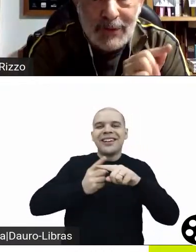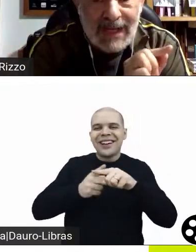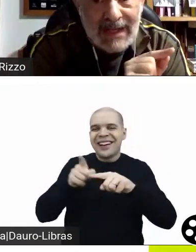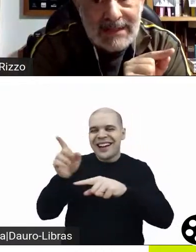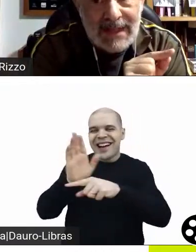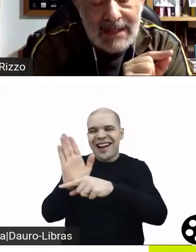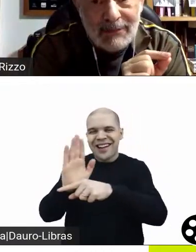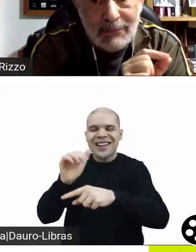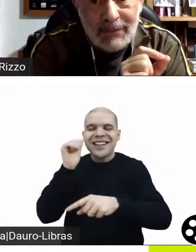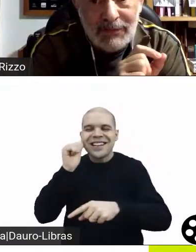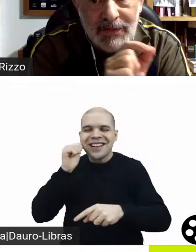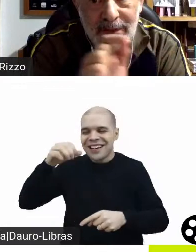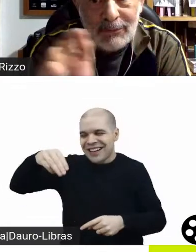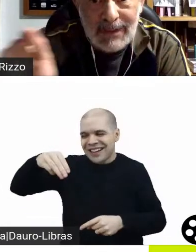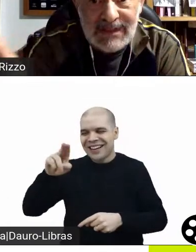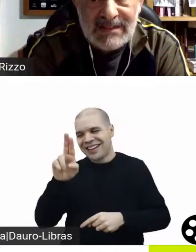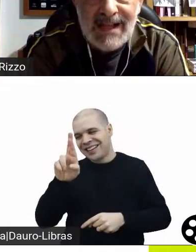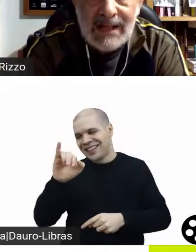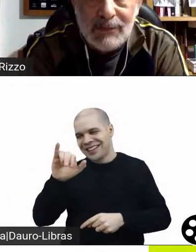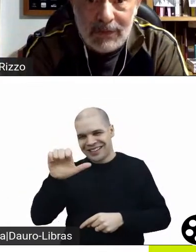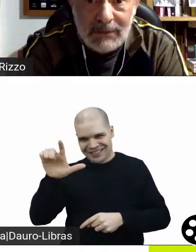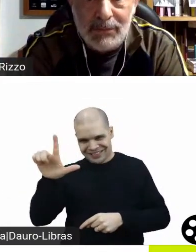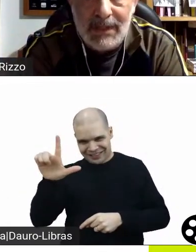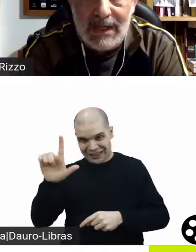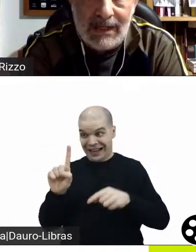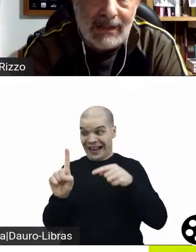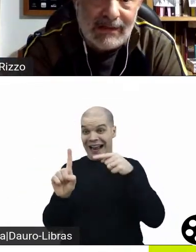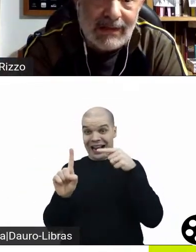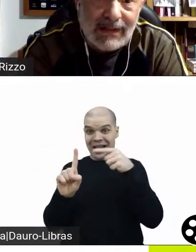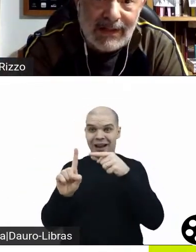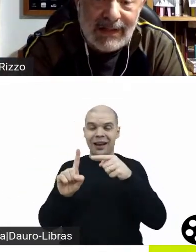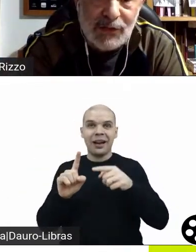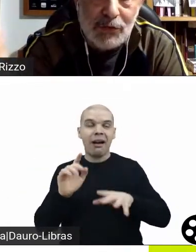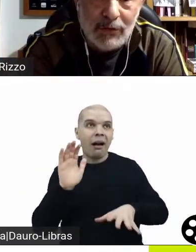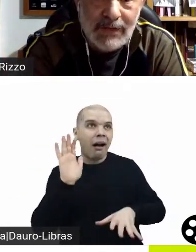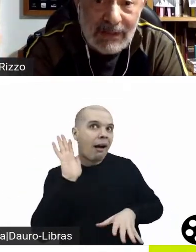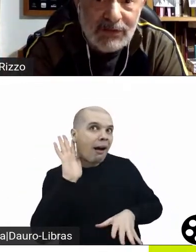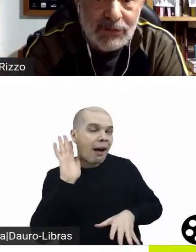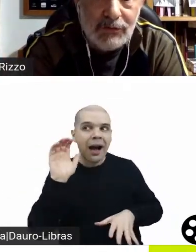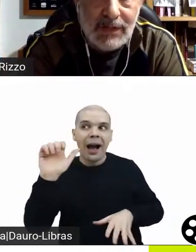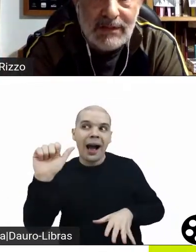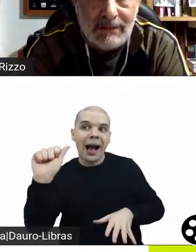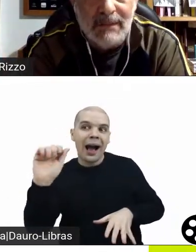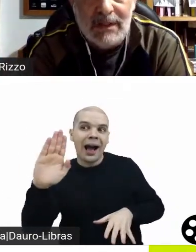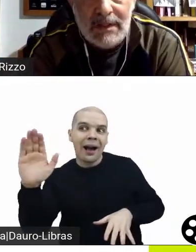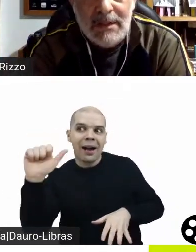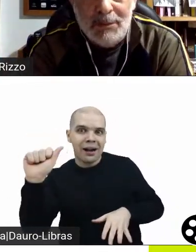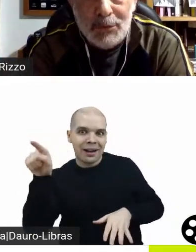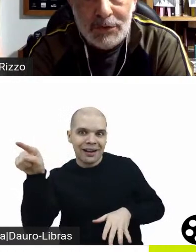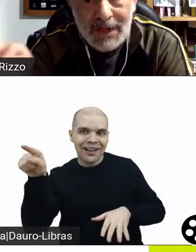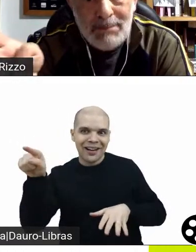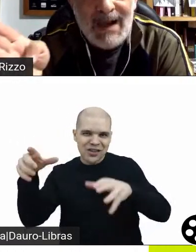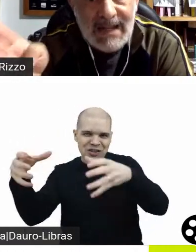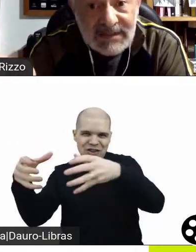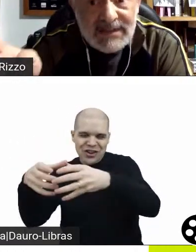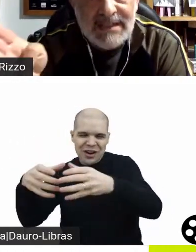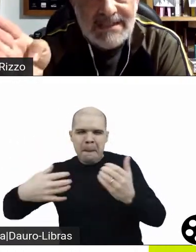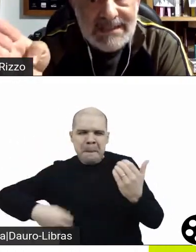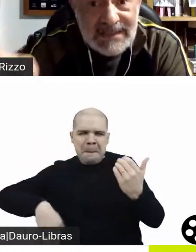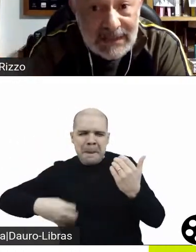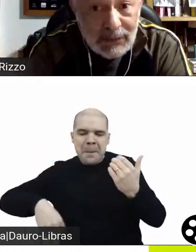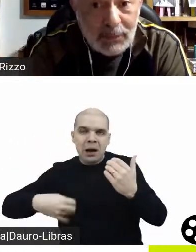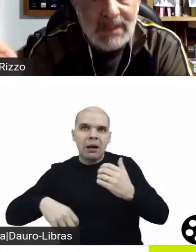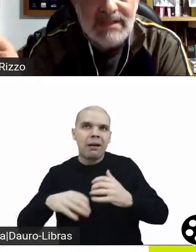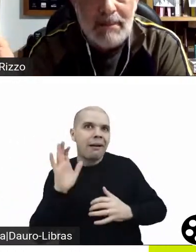curioso é que ela tem um efeito atrasado, porque ela é jovem lá nos anos 90. Por isso é que parece